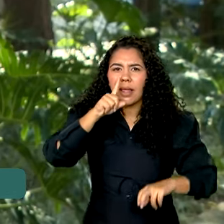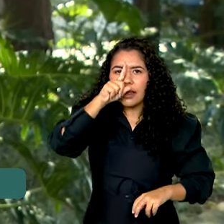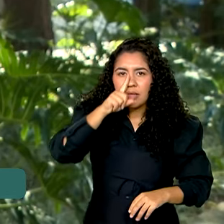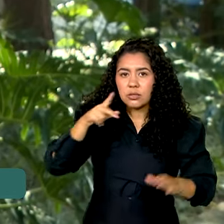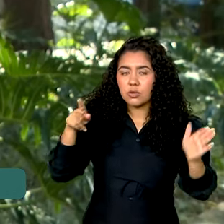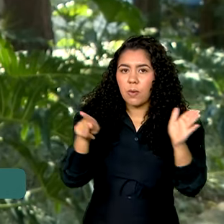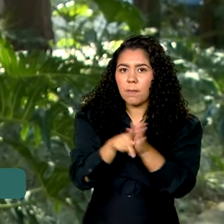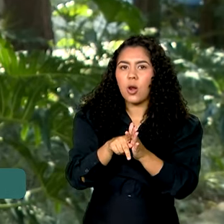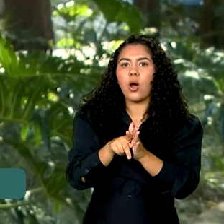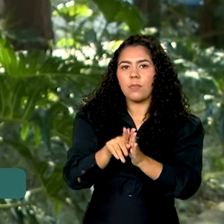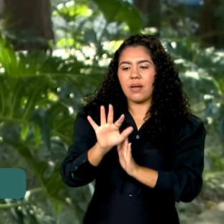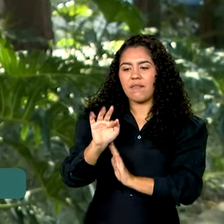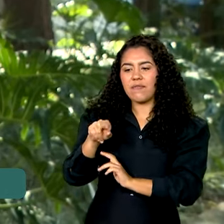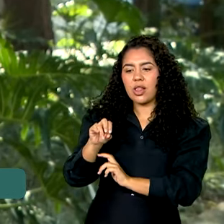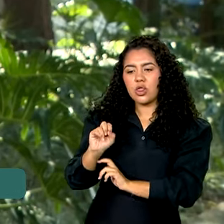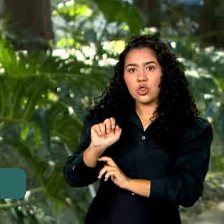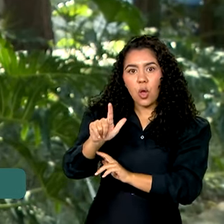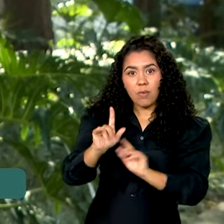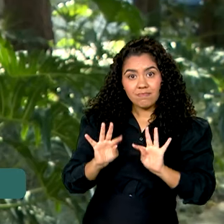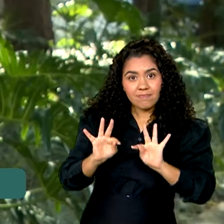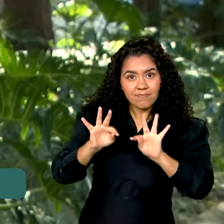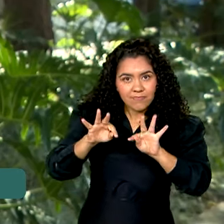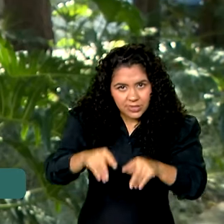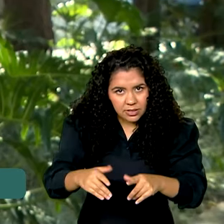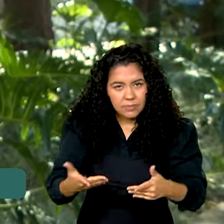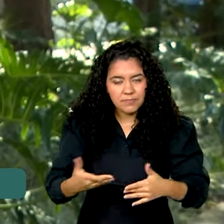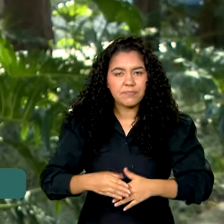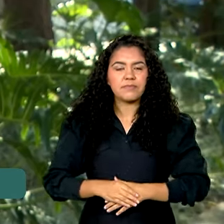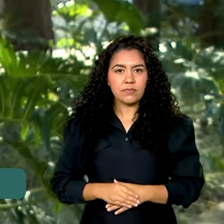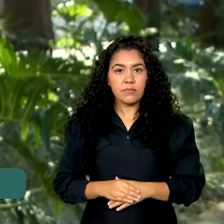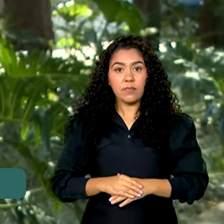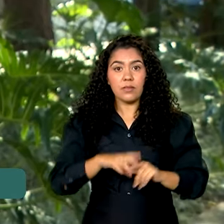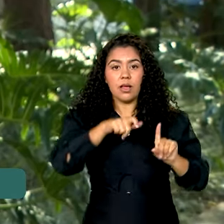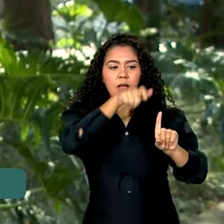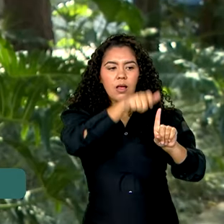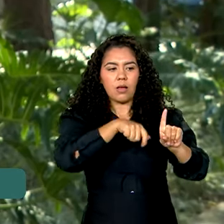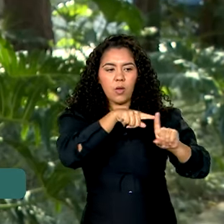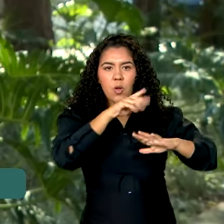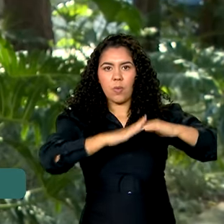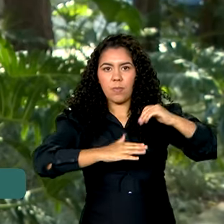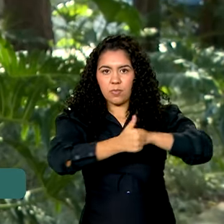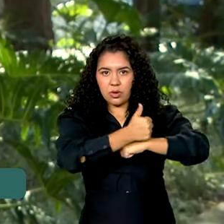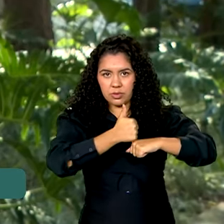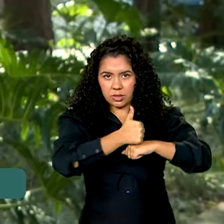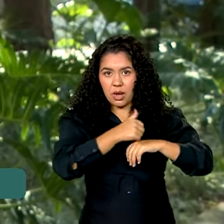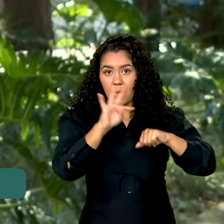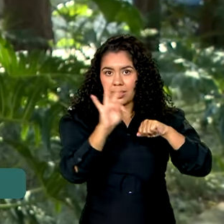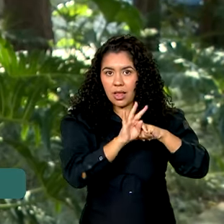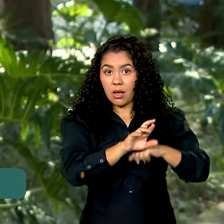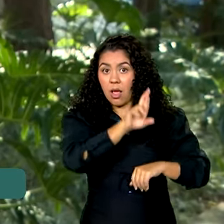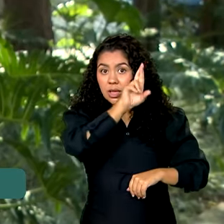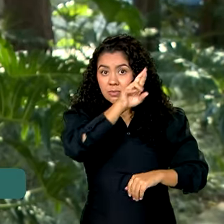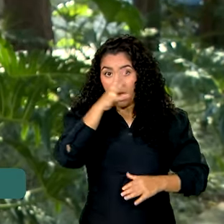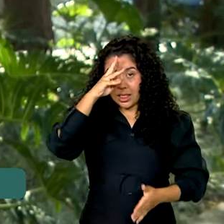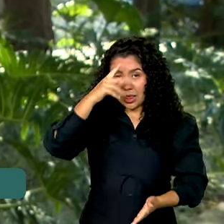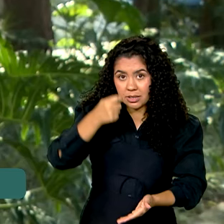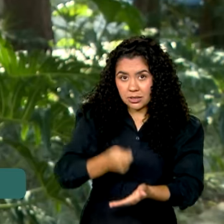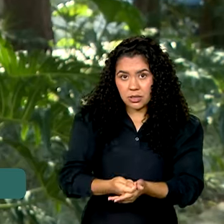fenol sejam finalizadas. O técnico da Anvisa, responsável por essa decisão,